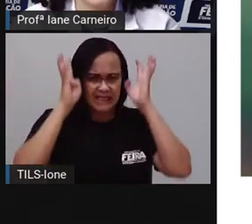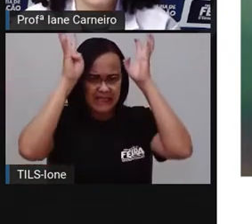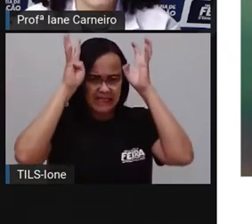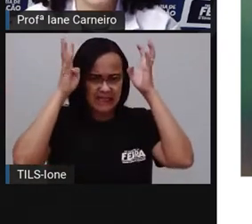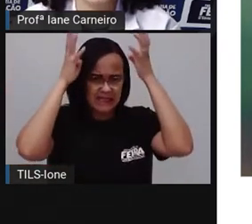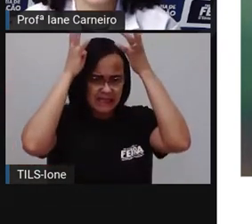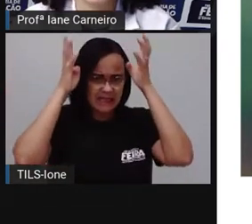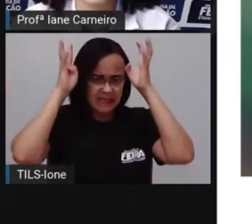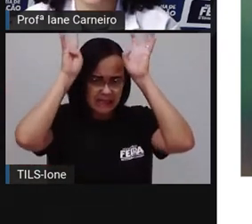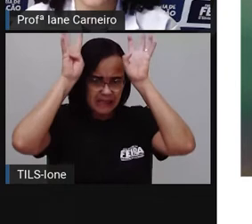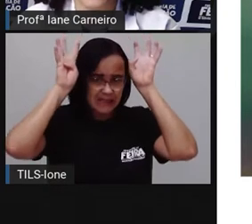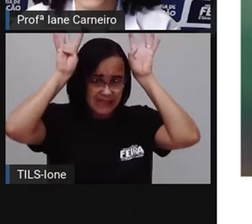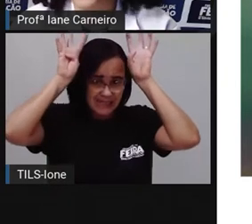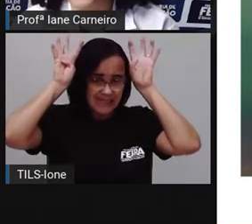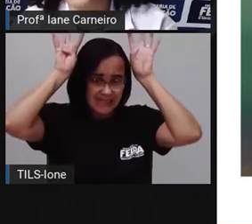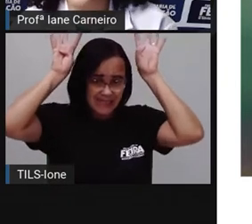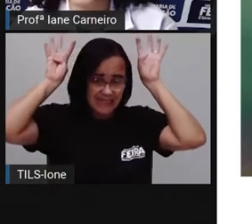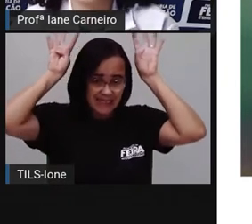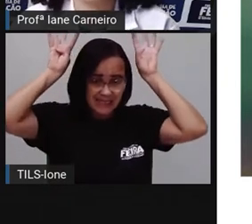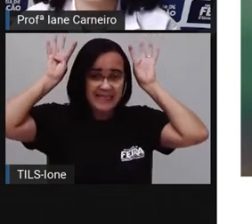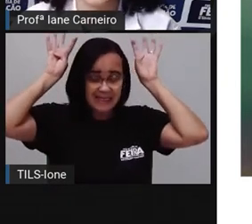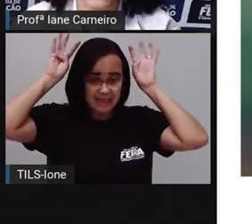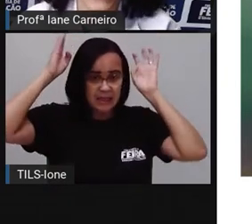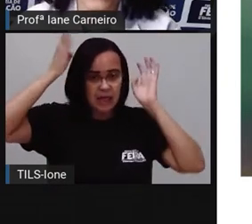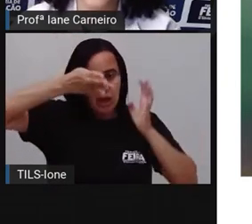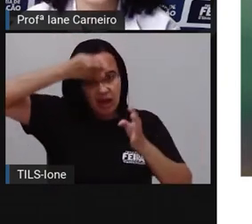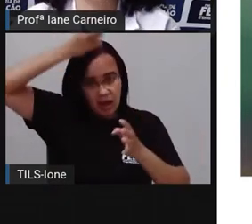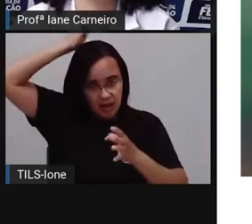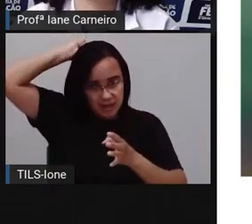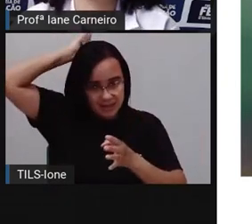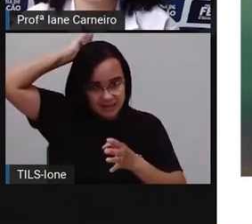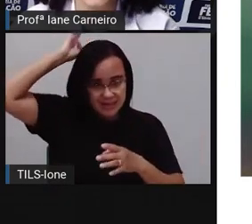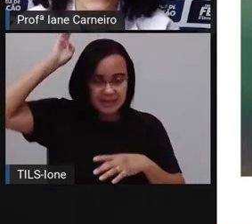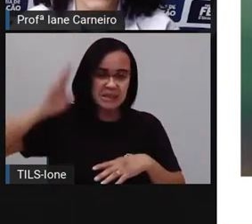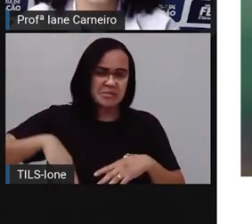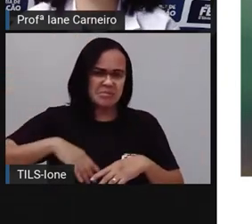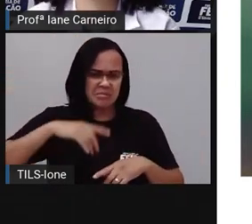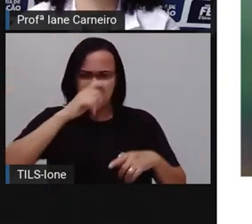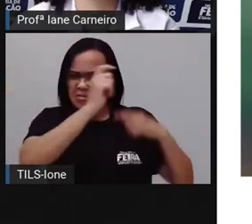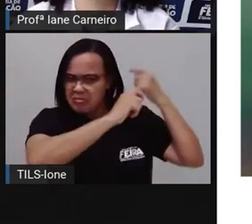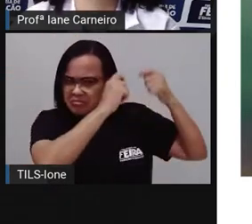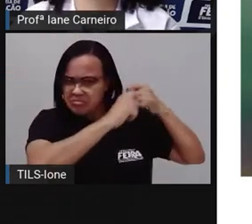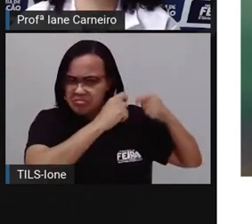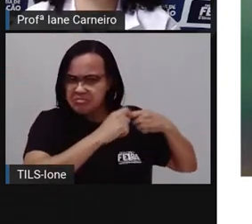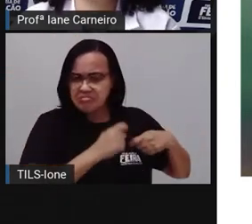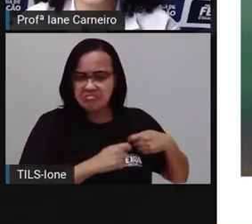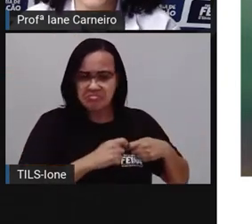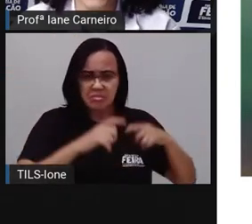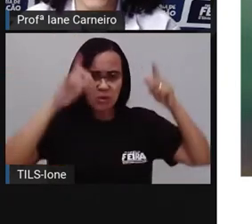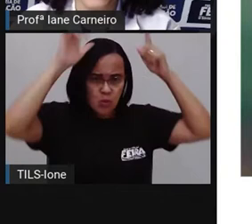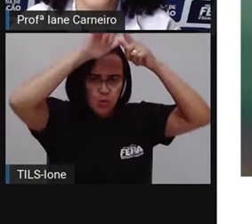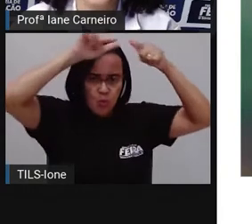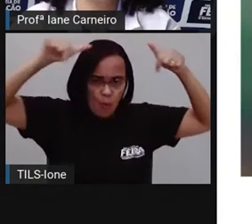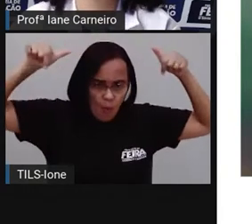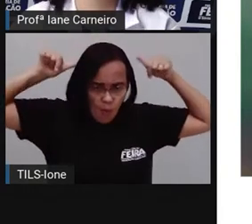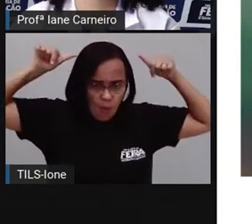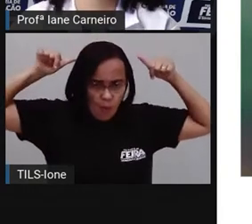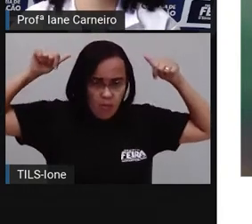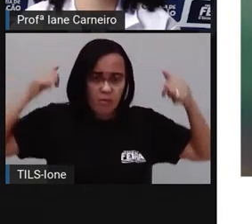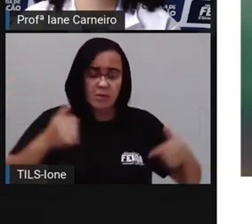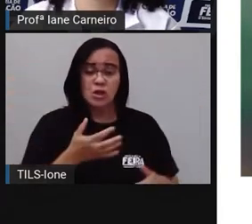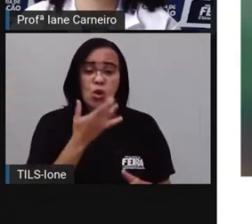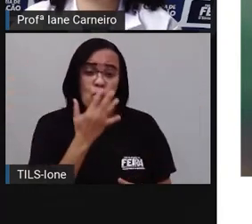bastante, né? Essa cabeleira dele, de vez em quando ele raspa, ele bota tranças, ele bota... Ele pinta, né?